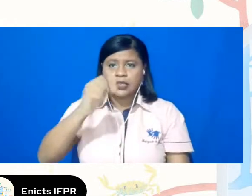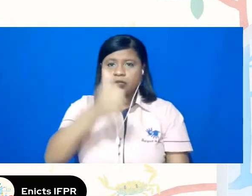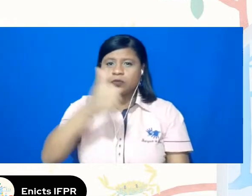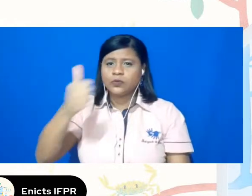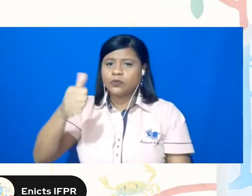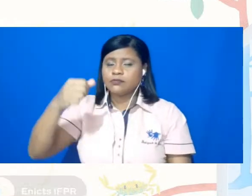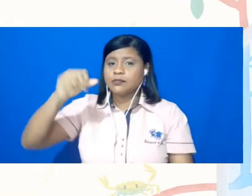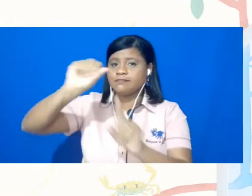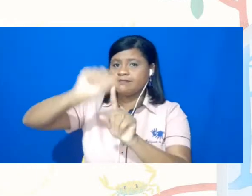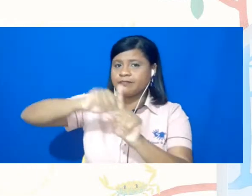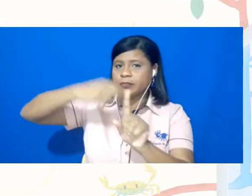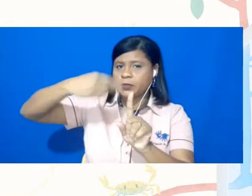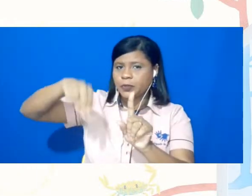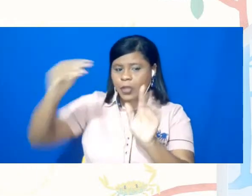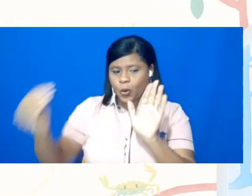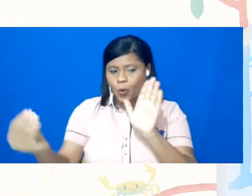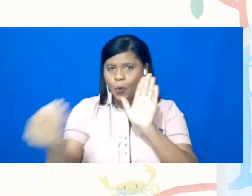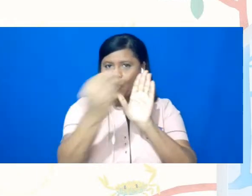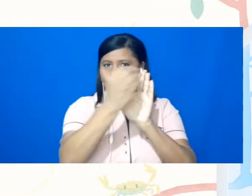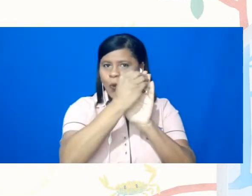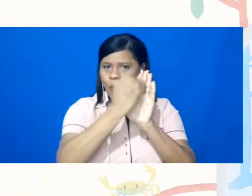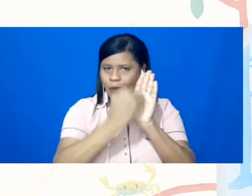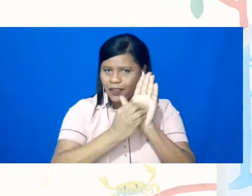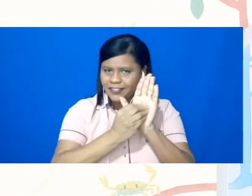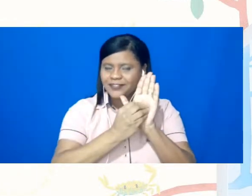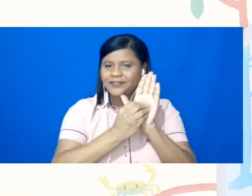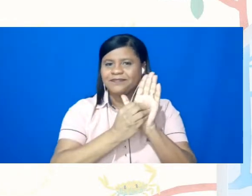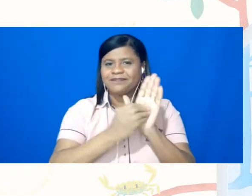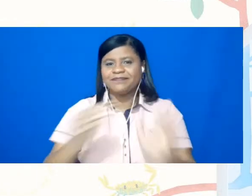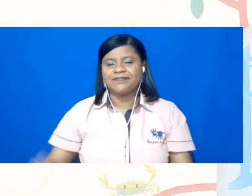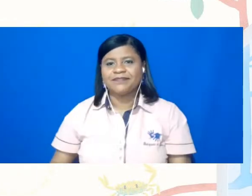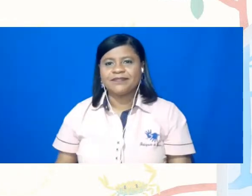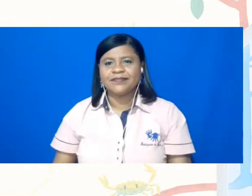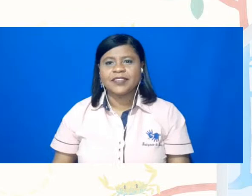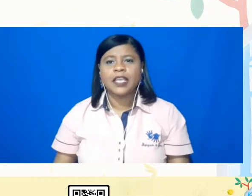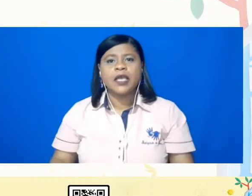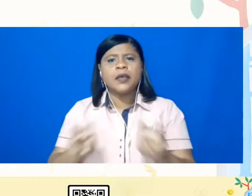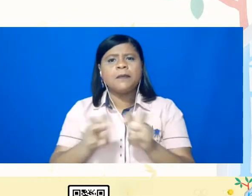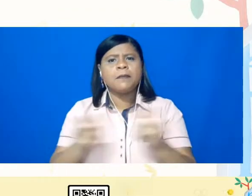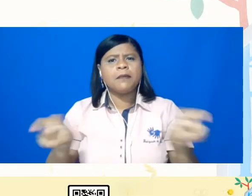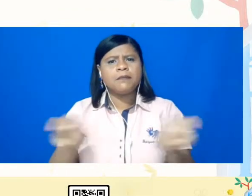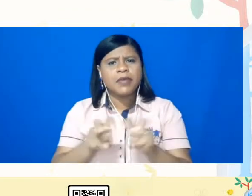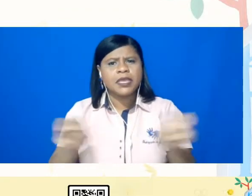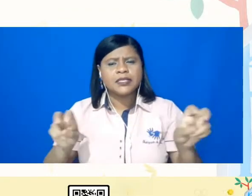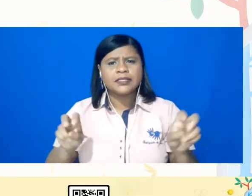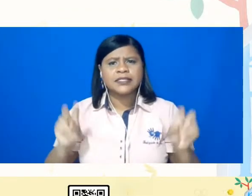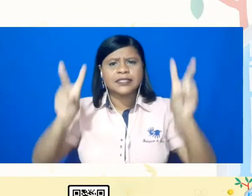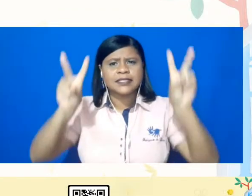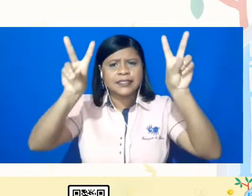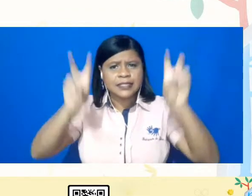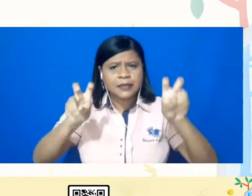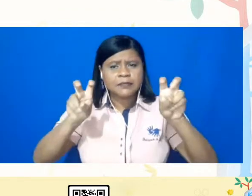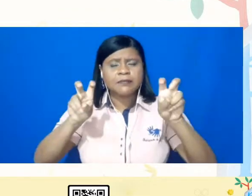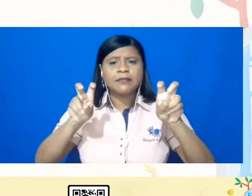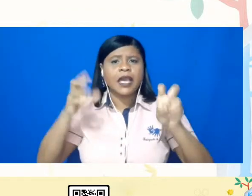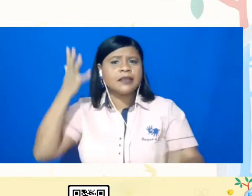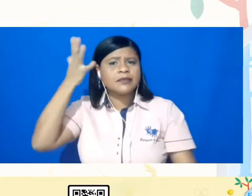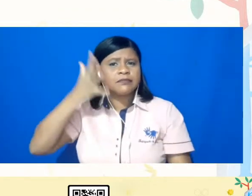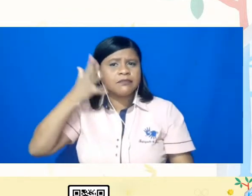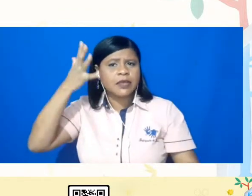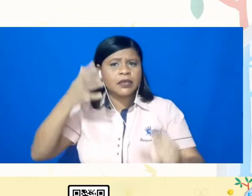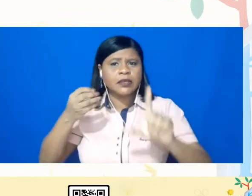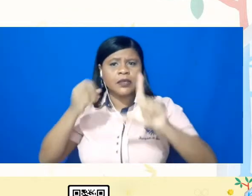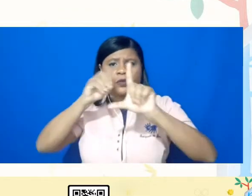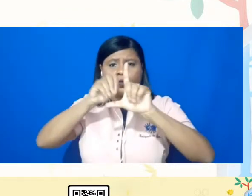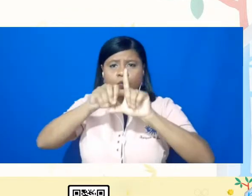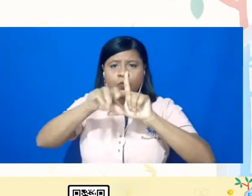Anotem na agenda de vocês. As mesas temáticas e conferências, elas serão transmitidas pelo canal